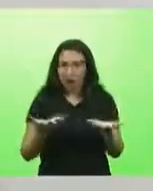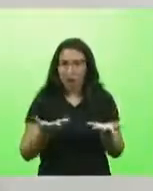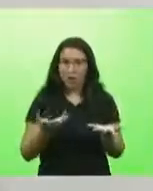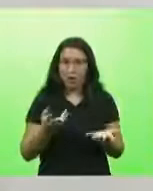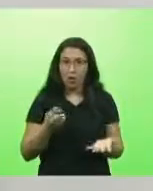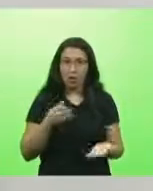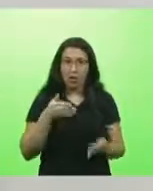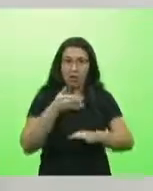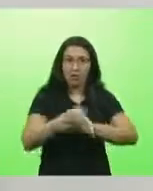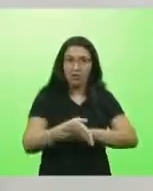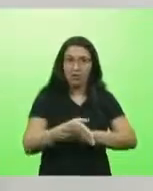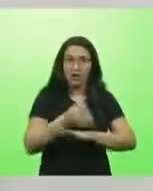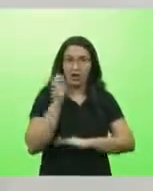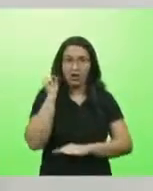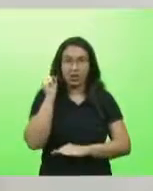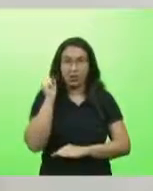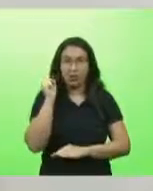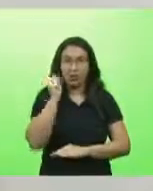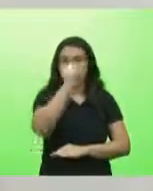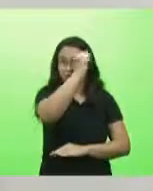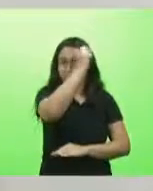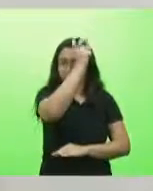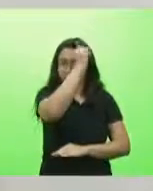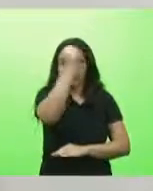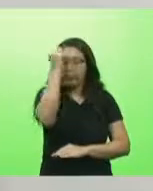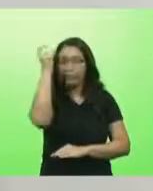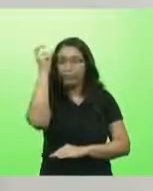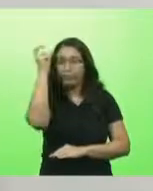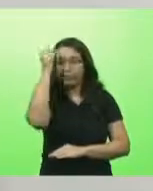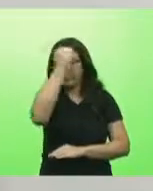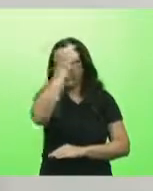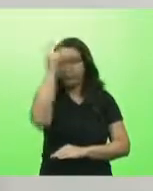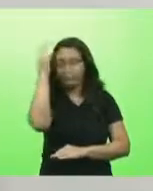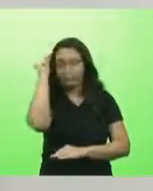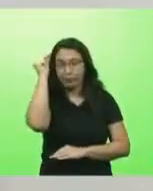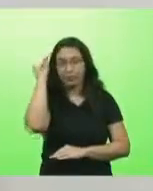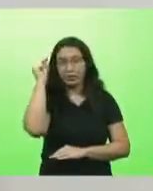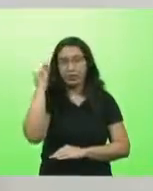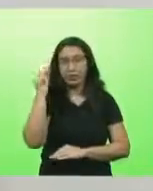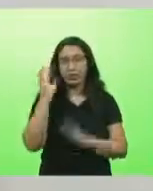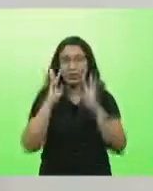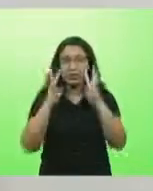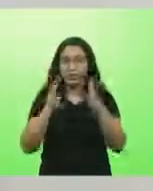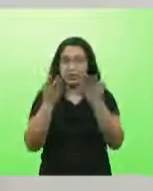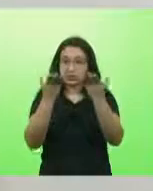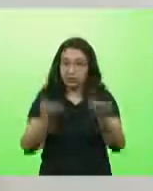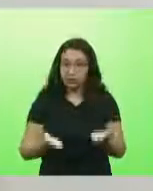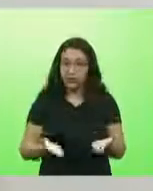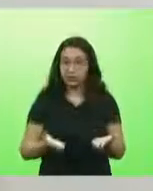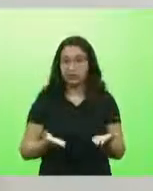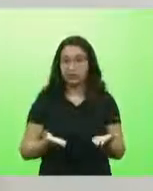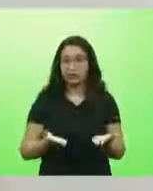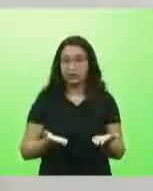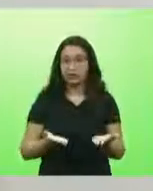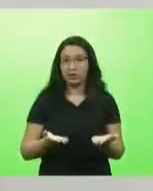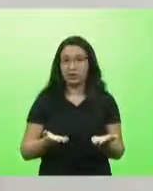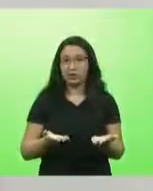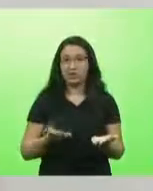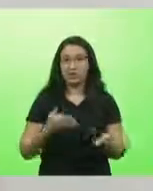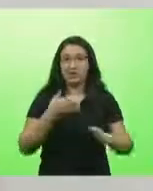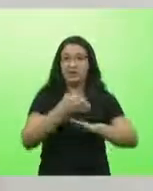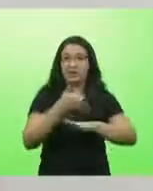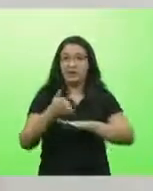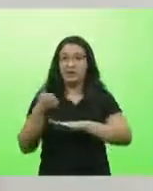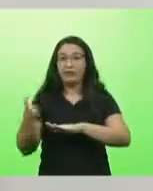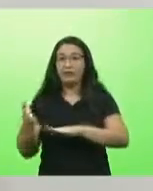prefeitos, para ouvir o que os prefeitos têm para dizer. Secretário, não precisa sair por aí e ouvir os